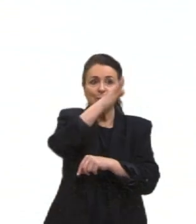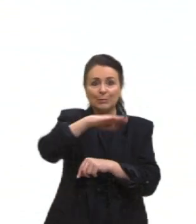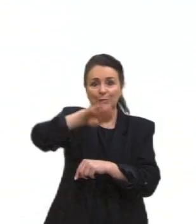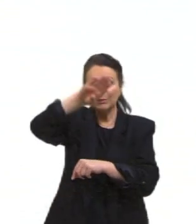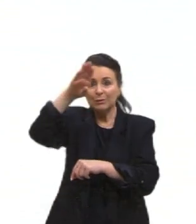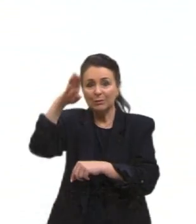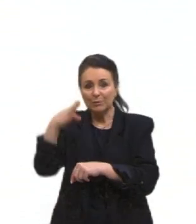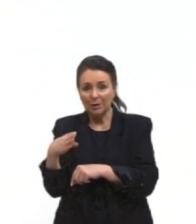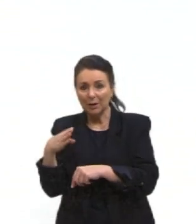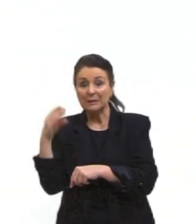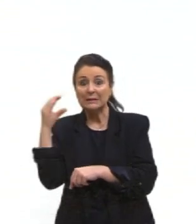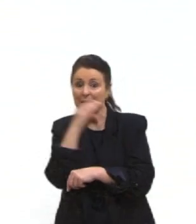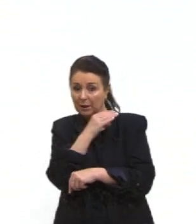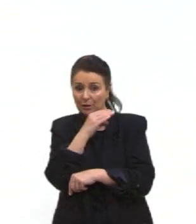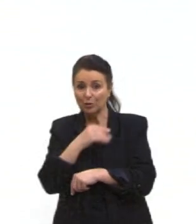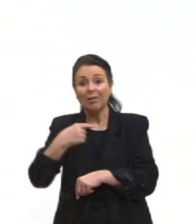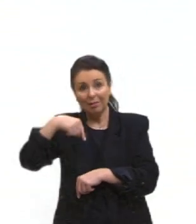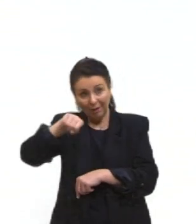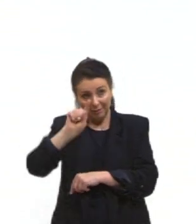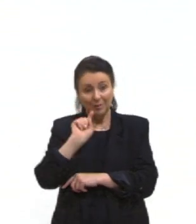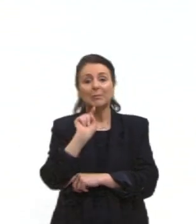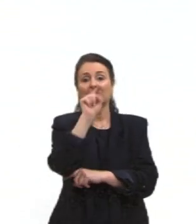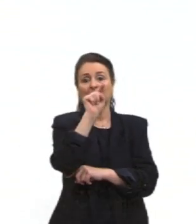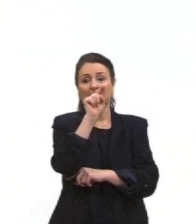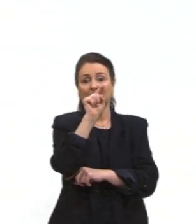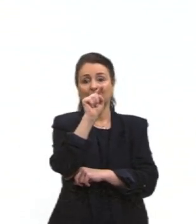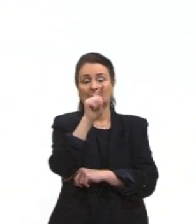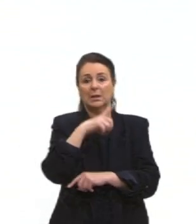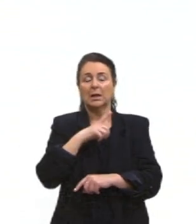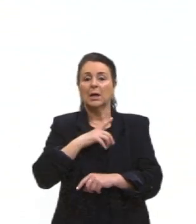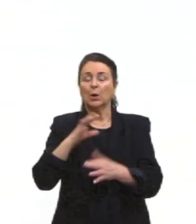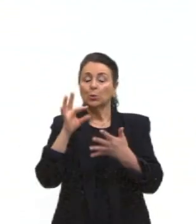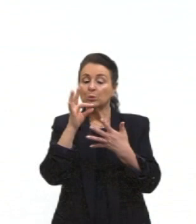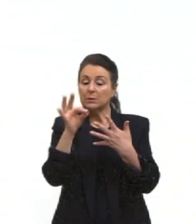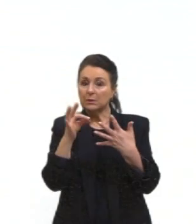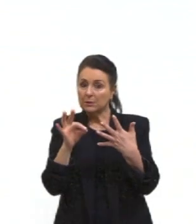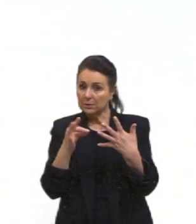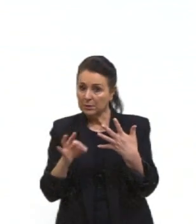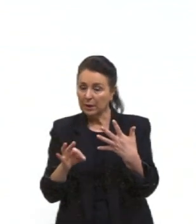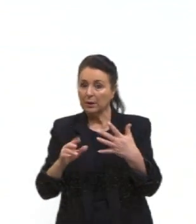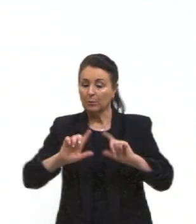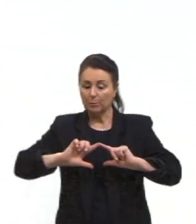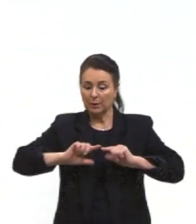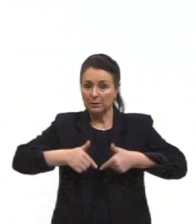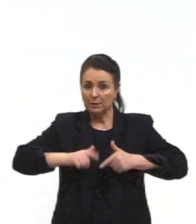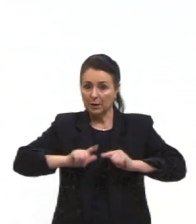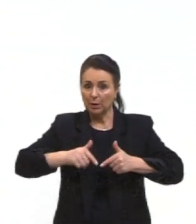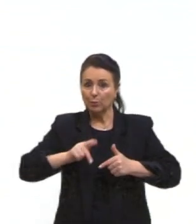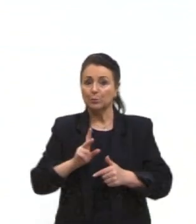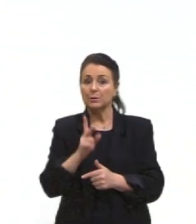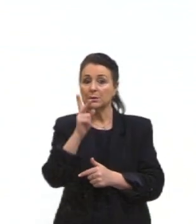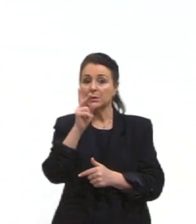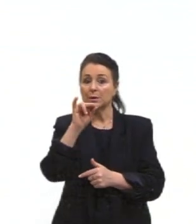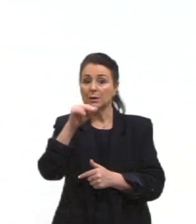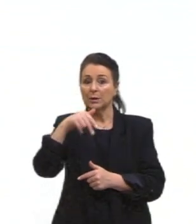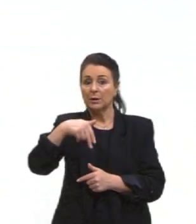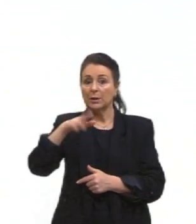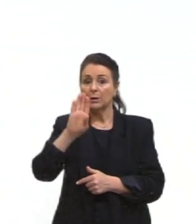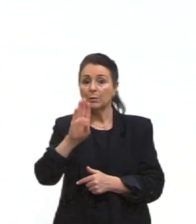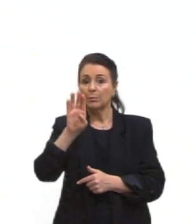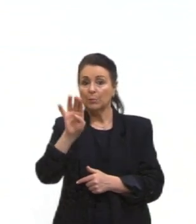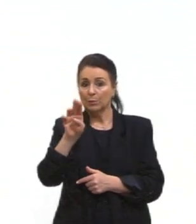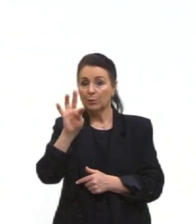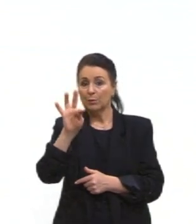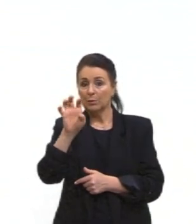ter aí essa regulação térmica, né. Destaque, então, para Israel, com os kibbutz, que são fazendas, né, dentro